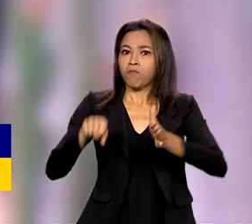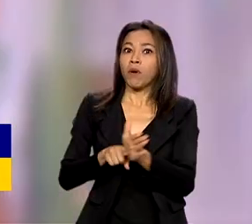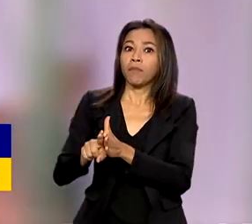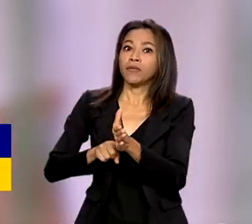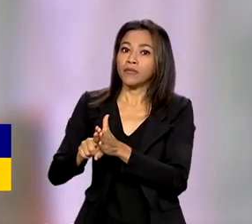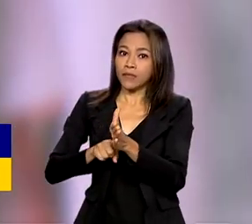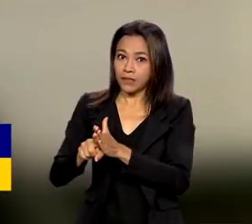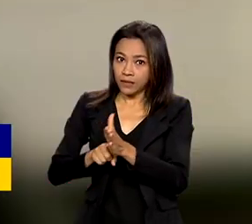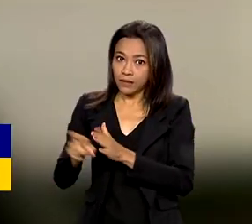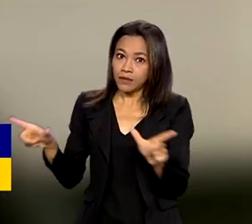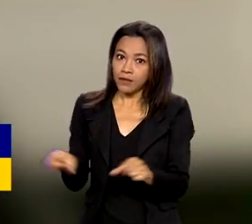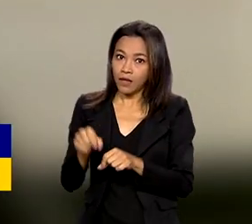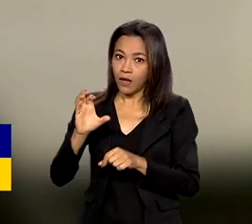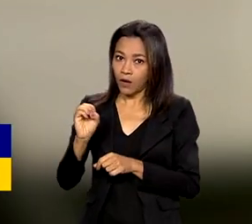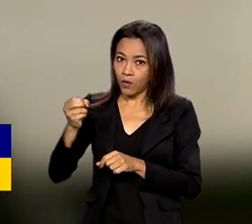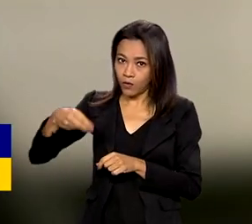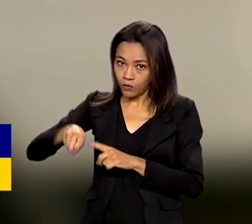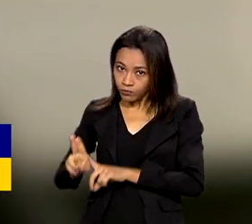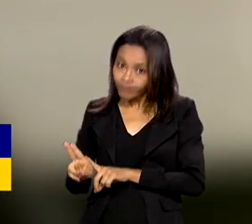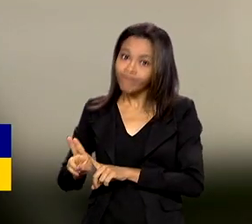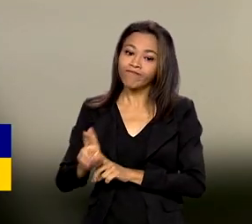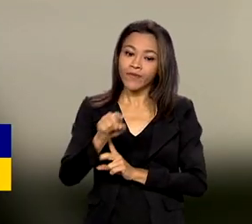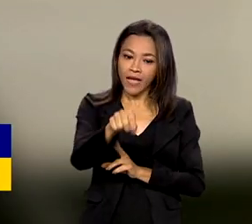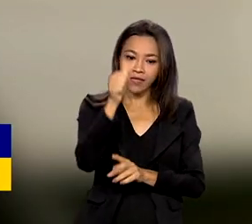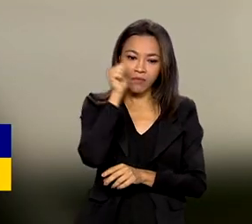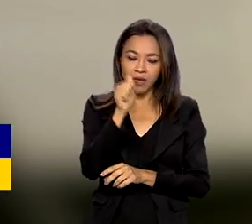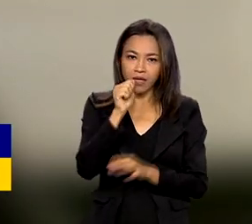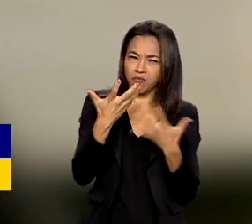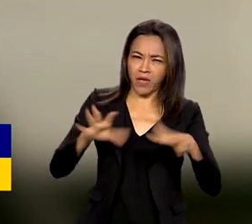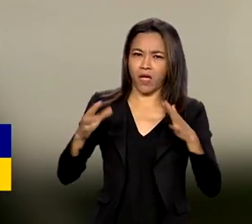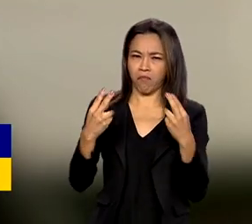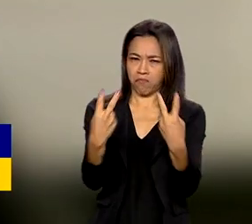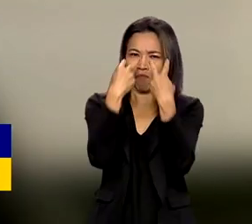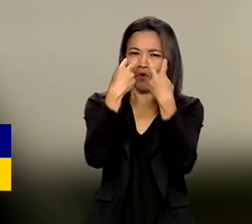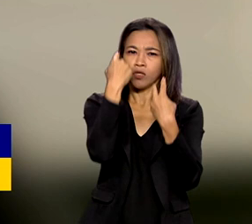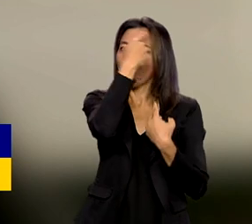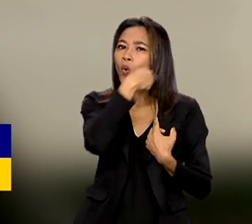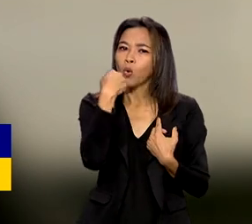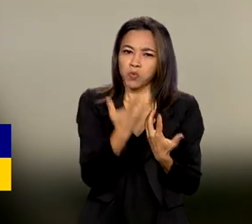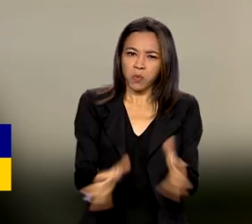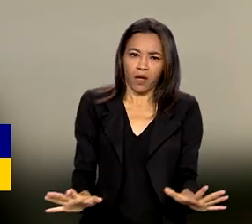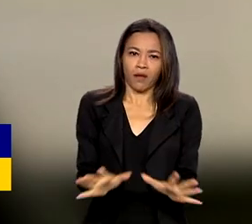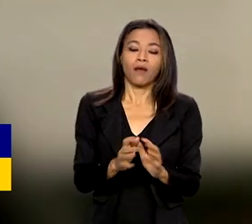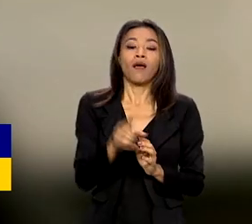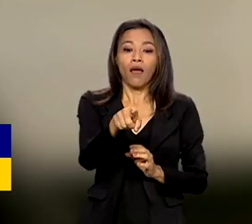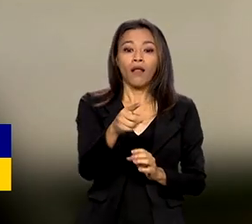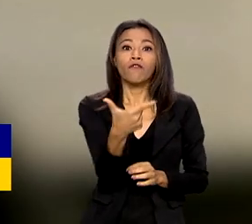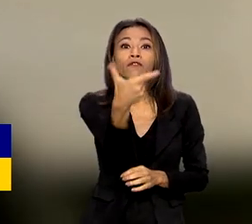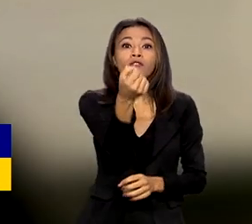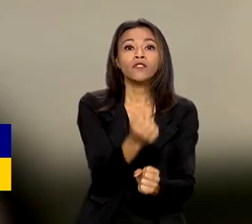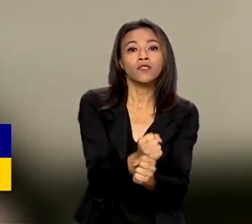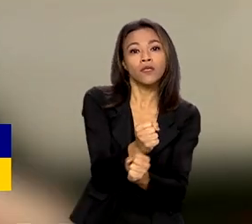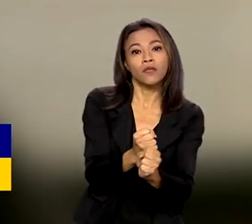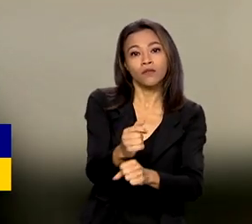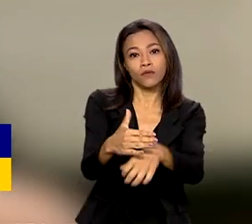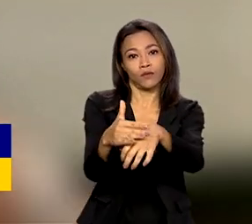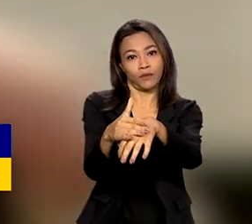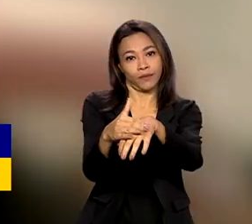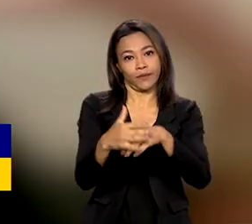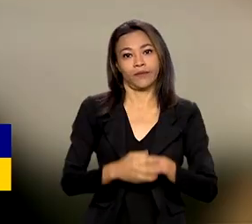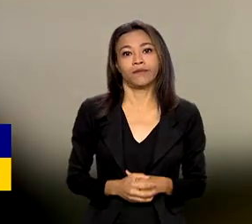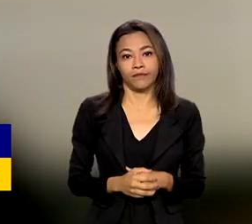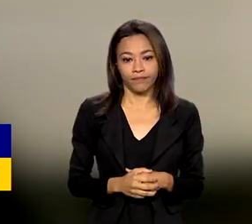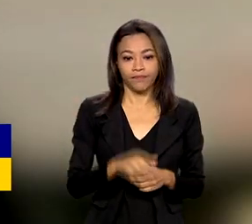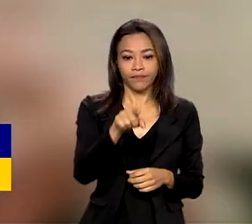Mundial da Saúde. Essa mulher, que não quer se identificar, há 20 anos passa pelo tratamento da doença. Ninguém vai me